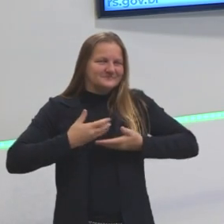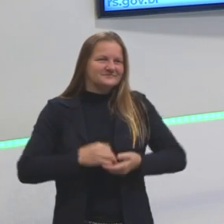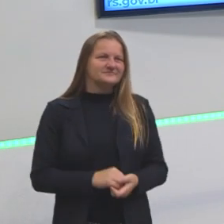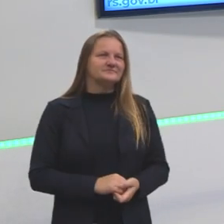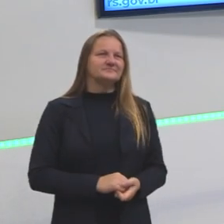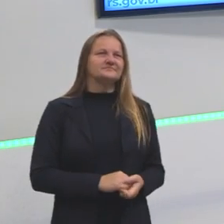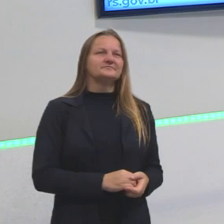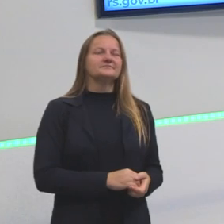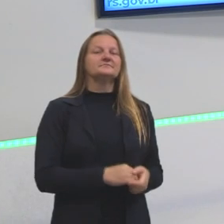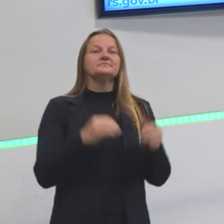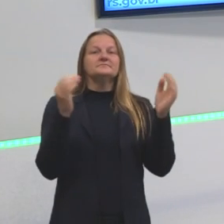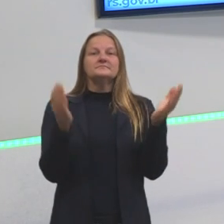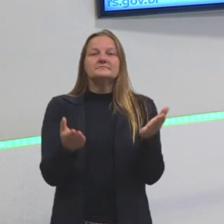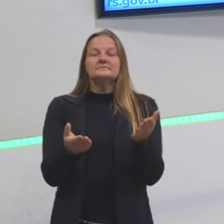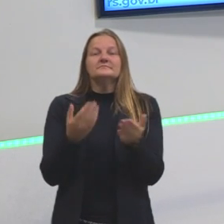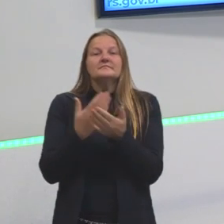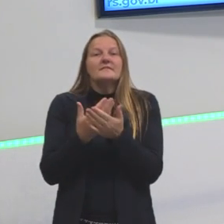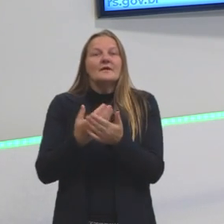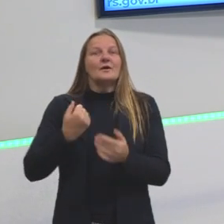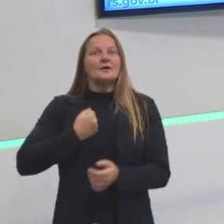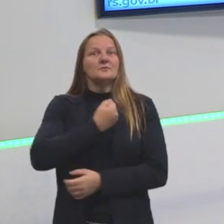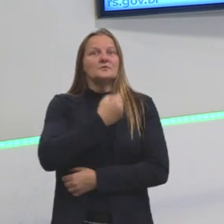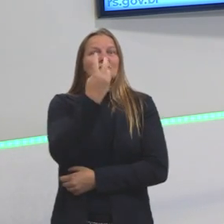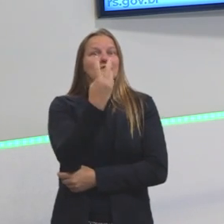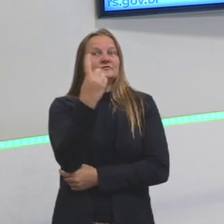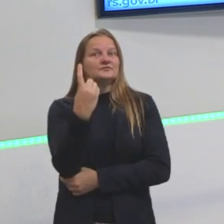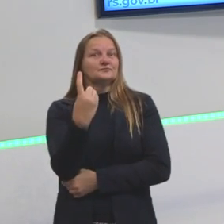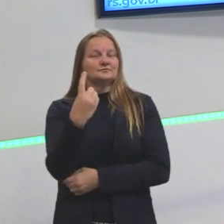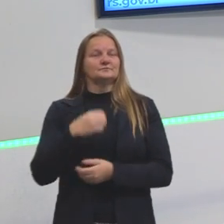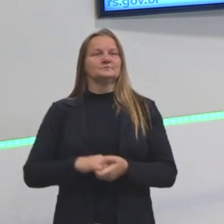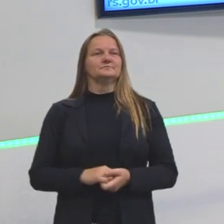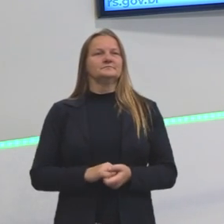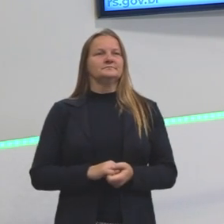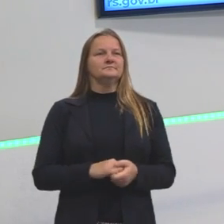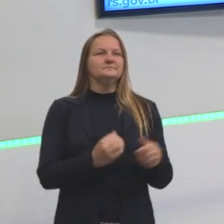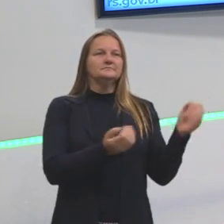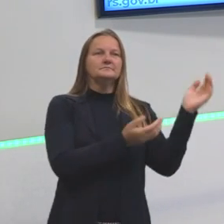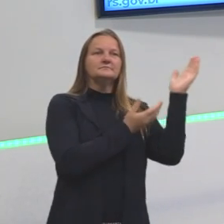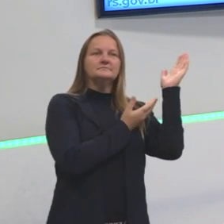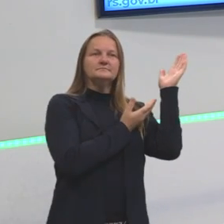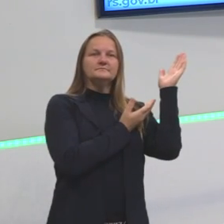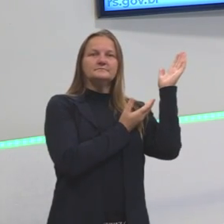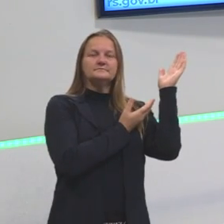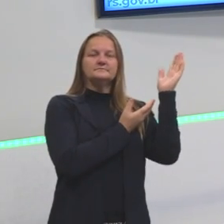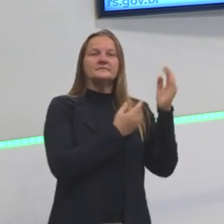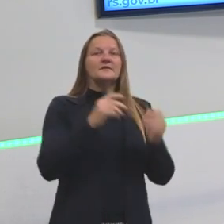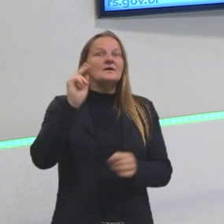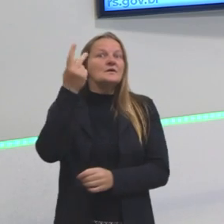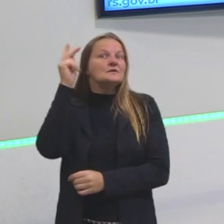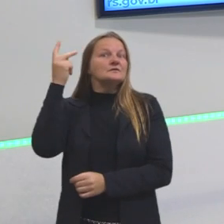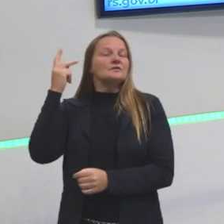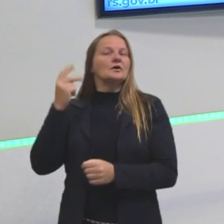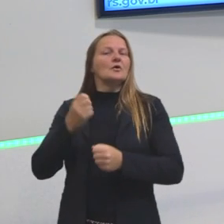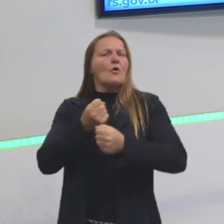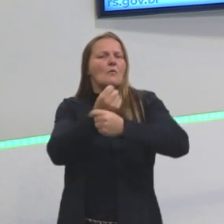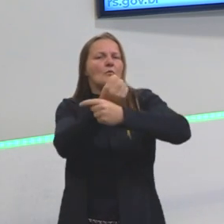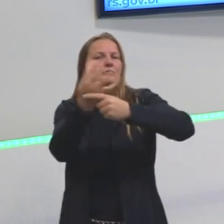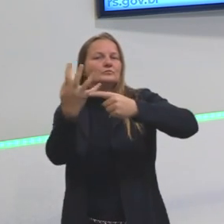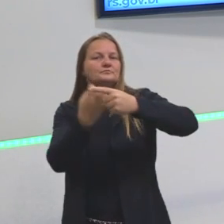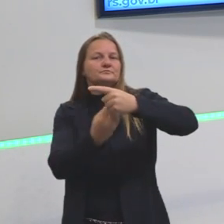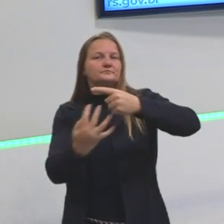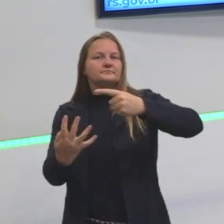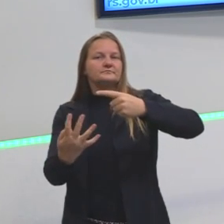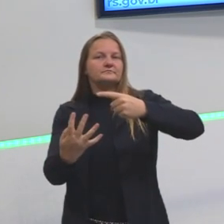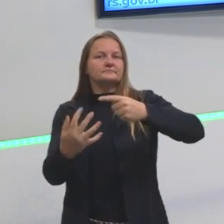Hoje nós vamos para a nossa aula de número 21 e nós vamos falar, então, sobre a história fracionária, a história das